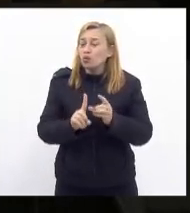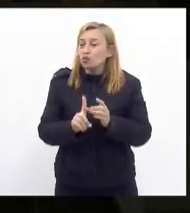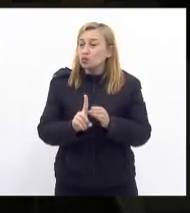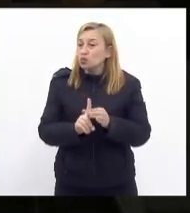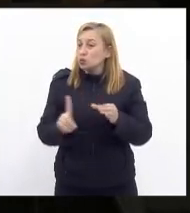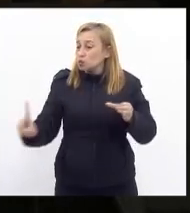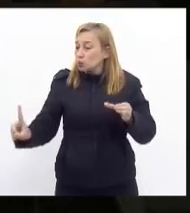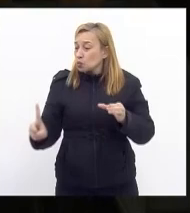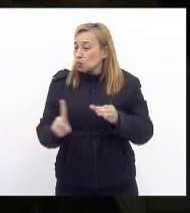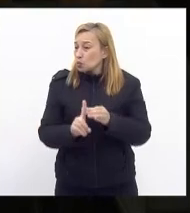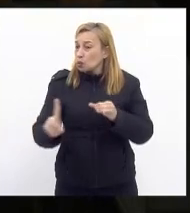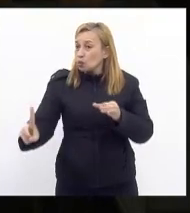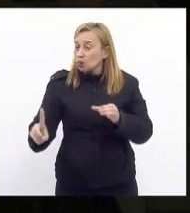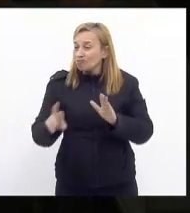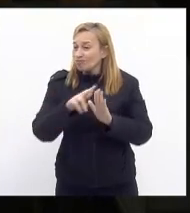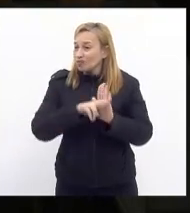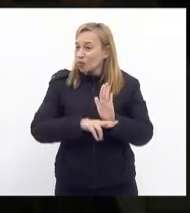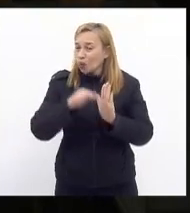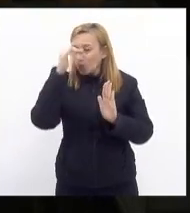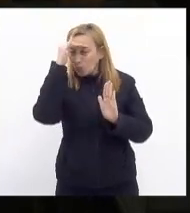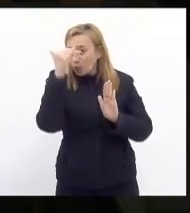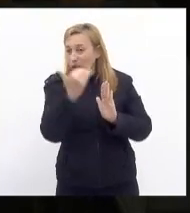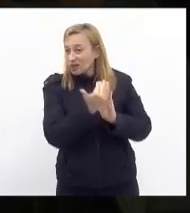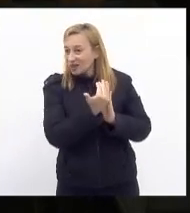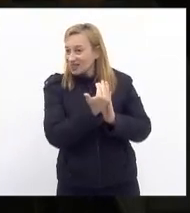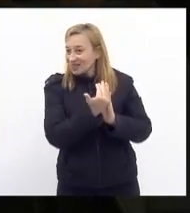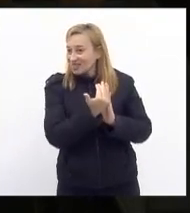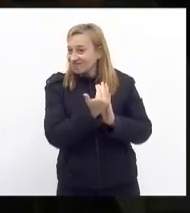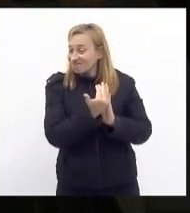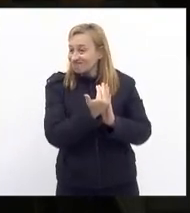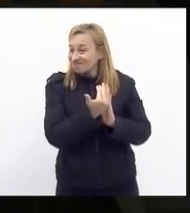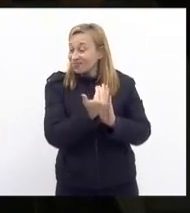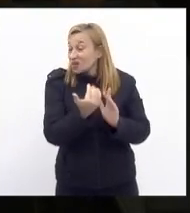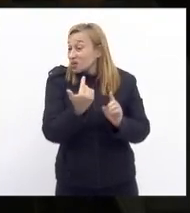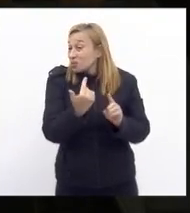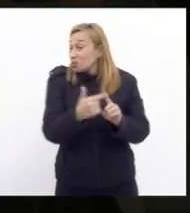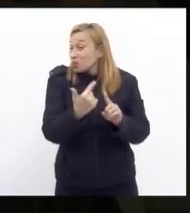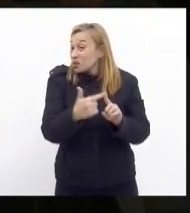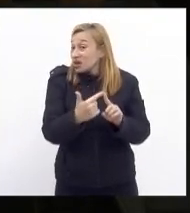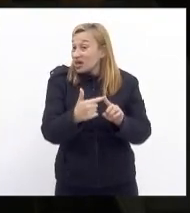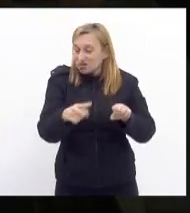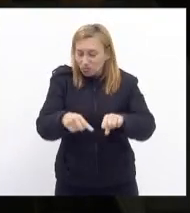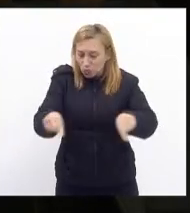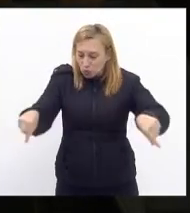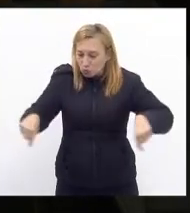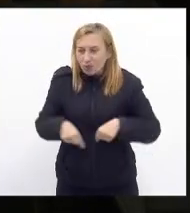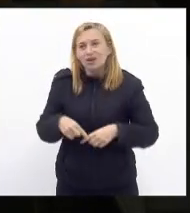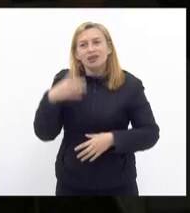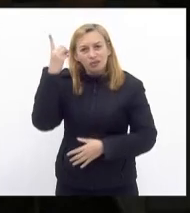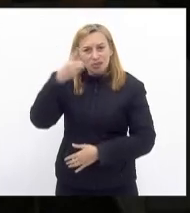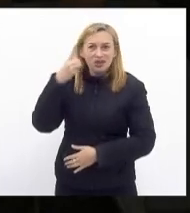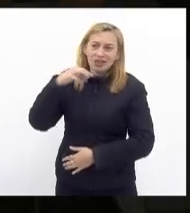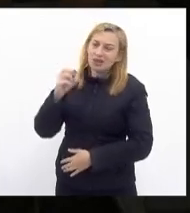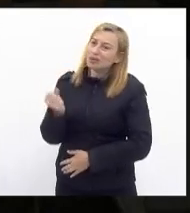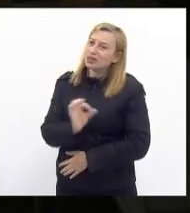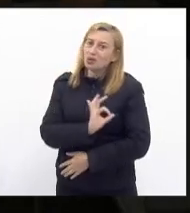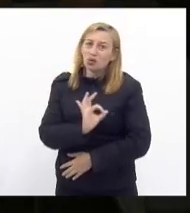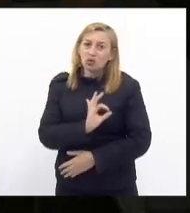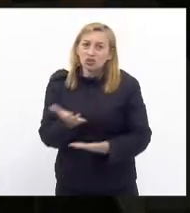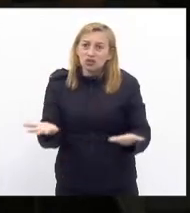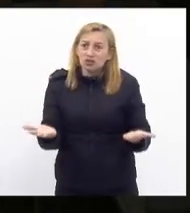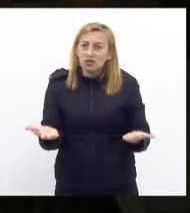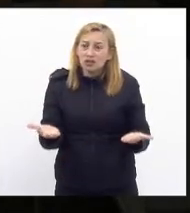social recomendado pelas autoridades sanitárias porque as turmas deputada Mata Rocha constituem